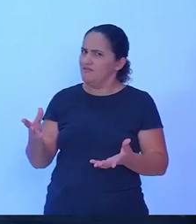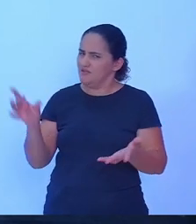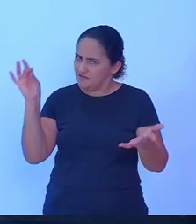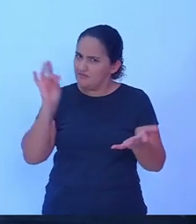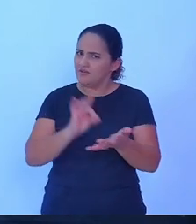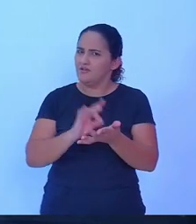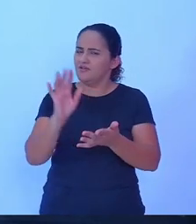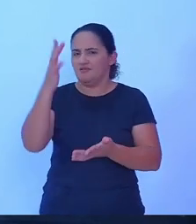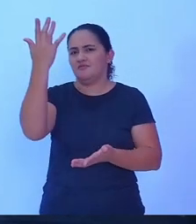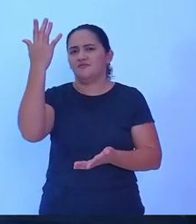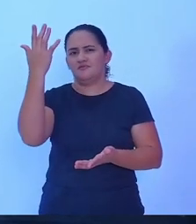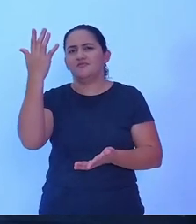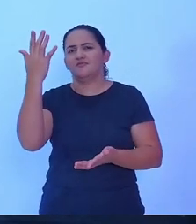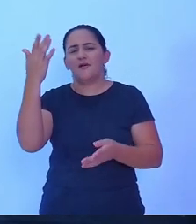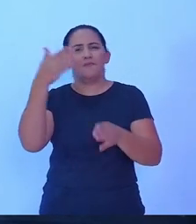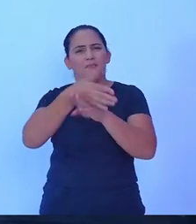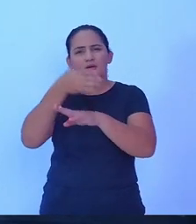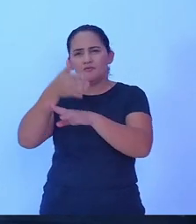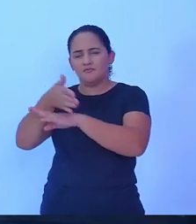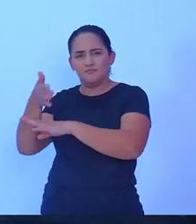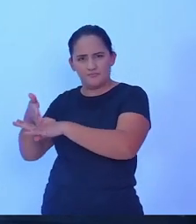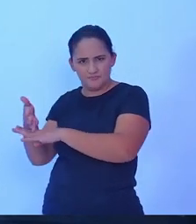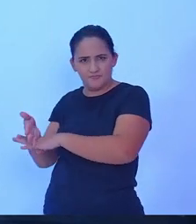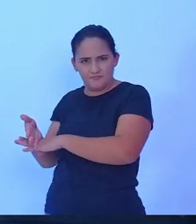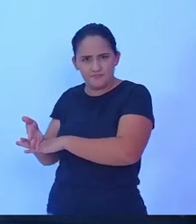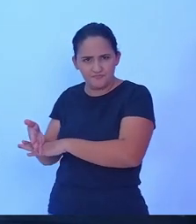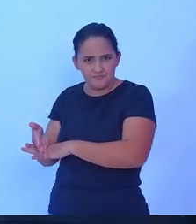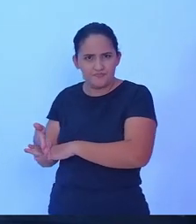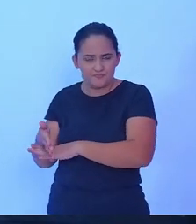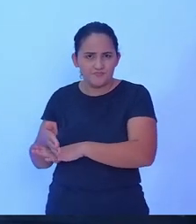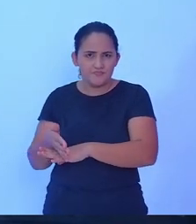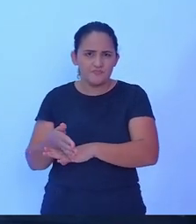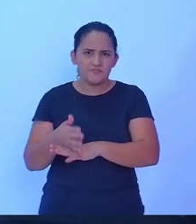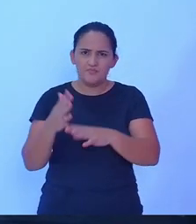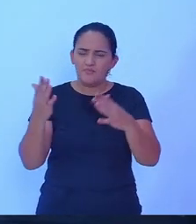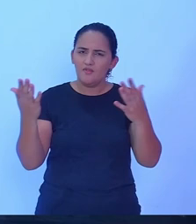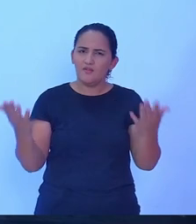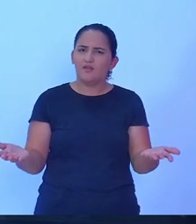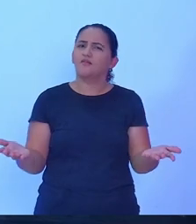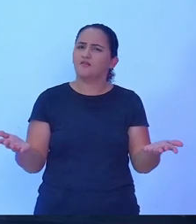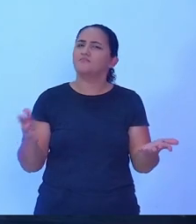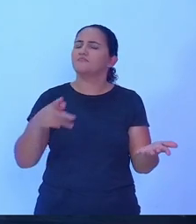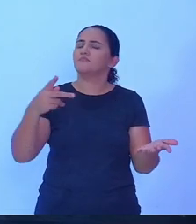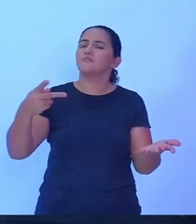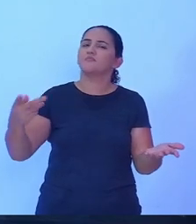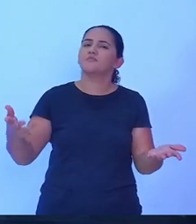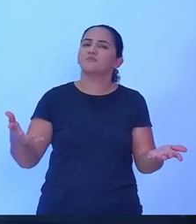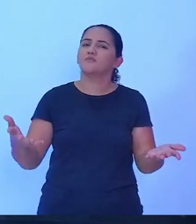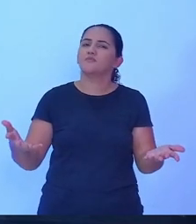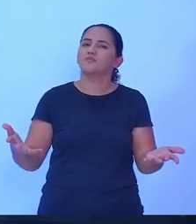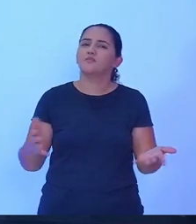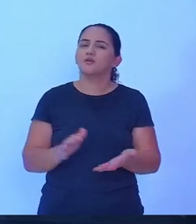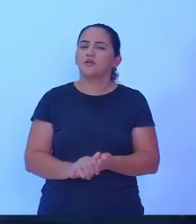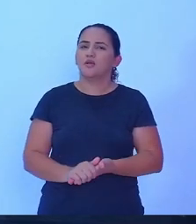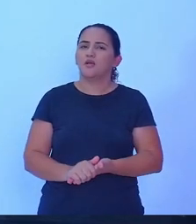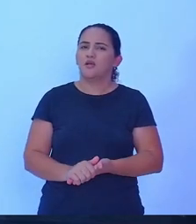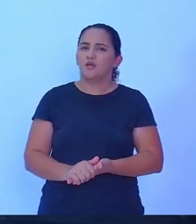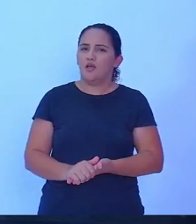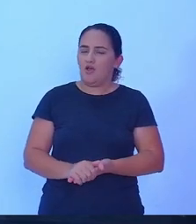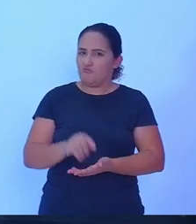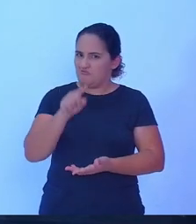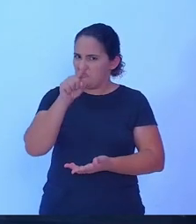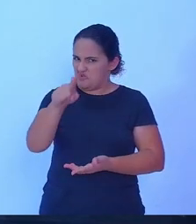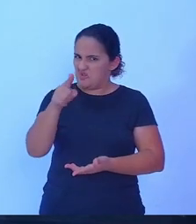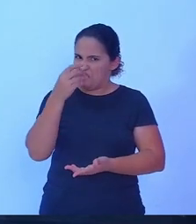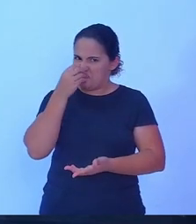aqui hoje participando por isso eu deixo nas minhas considerações finais a minha nota de repúdio a você